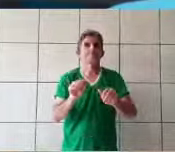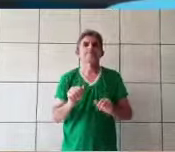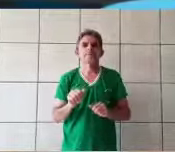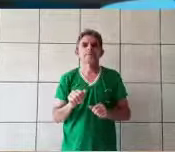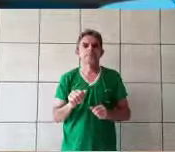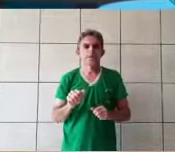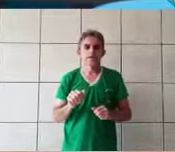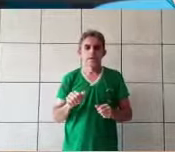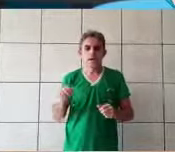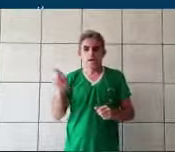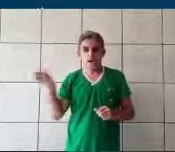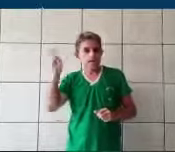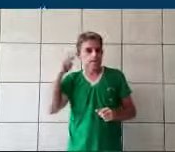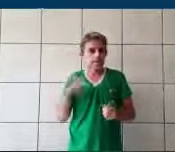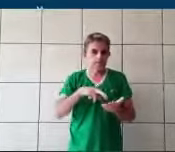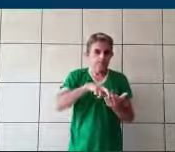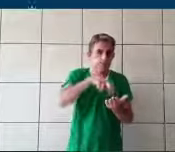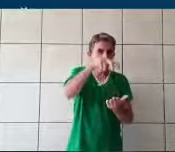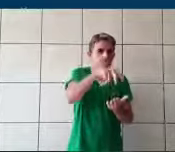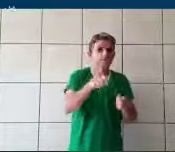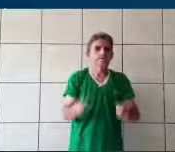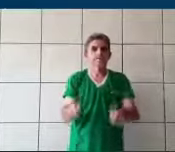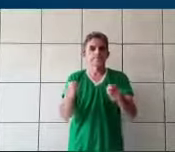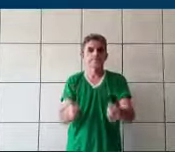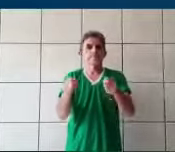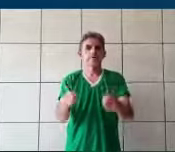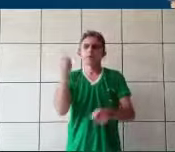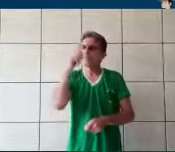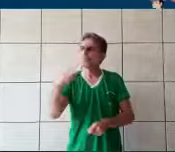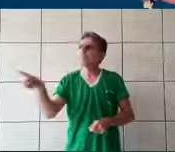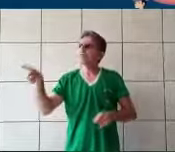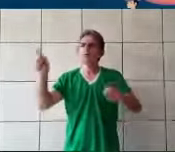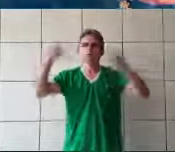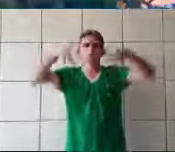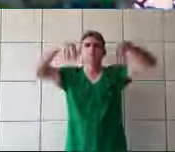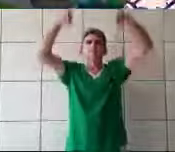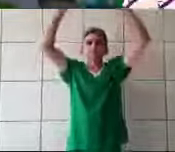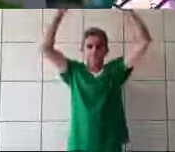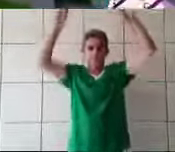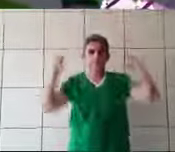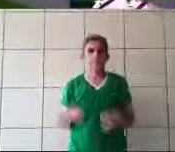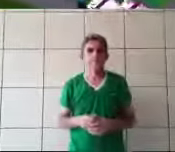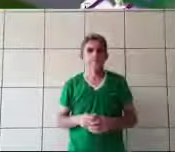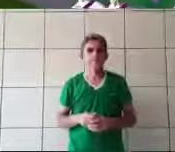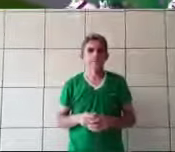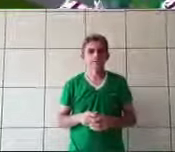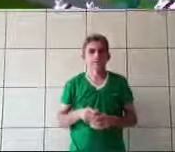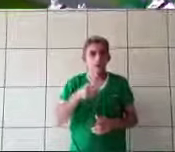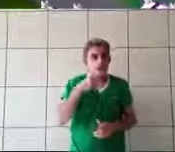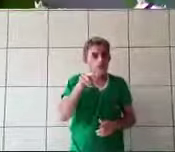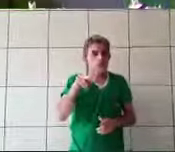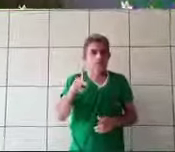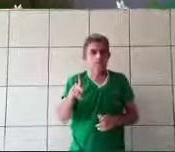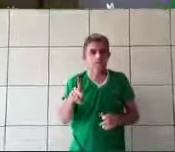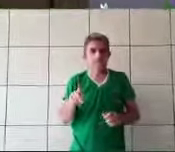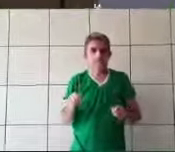Então, ela pulou em sua carruagem e começou a ir em direção ao castelo. Sua carruagem hipnotizante